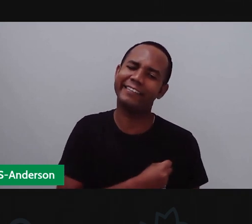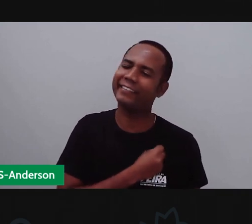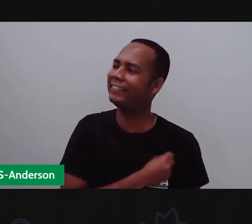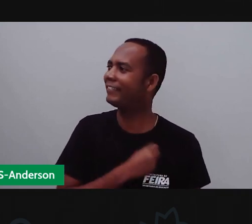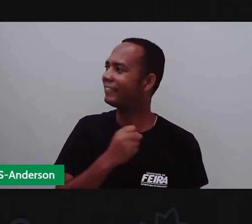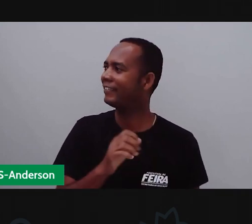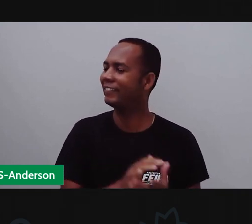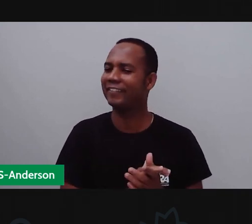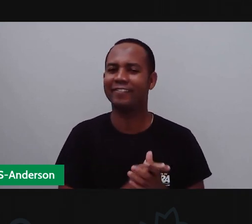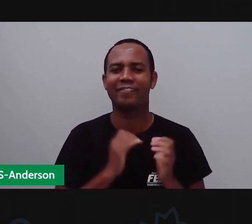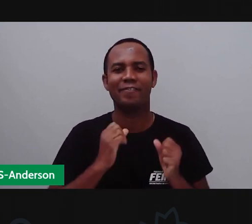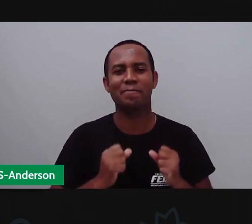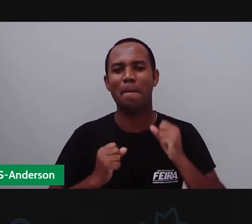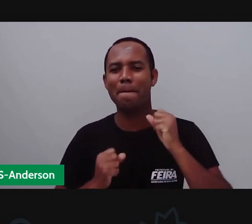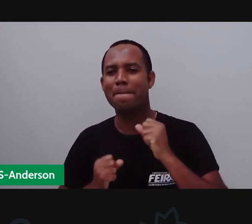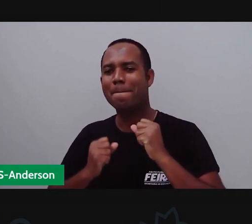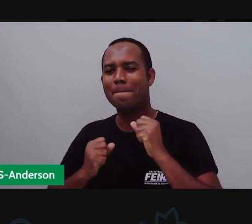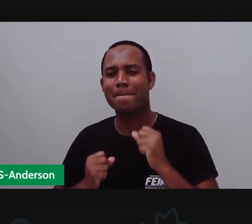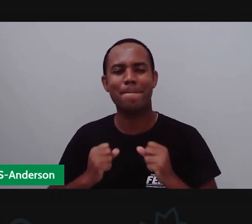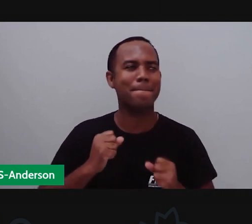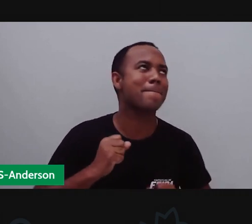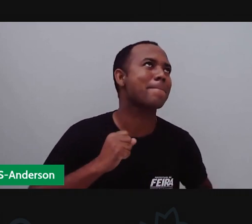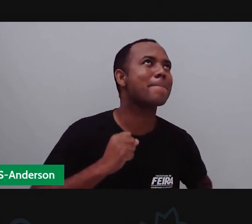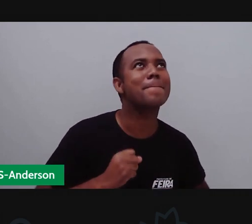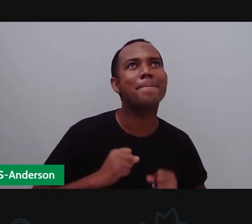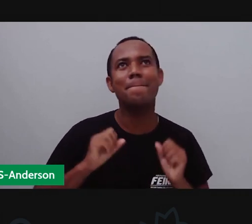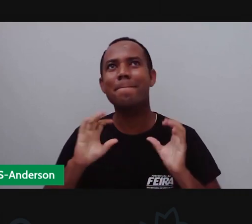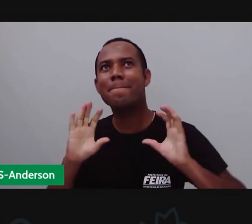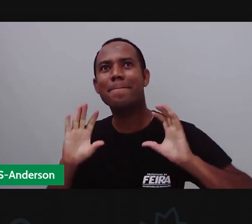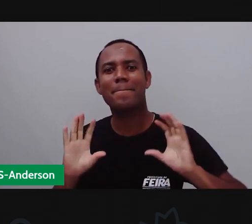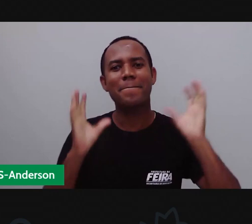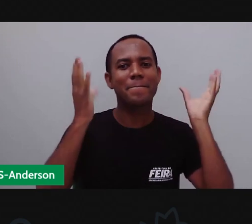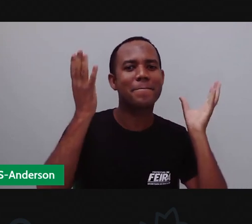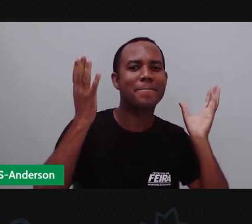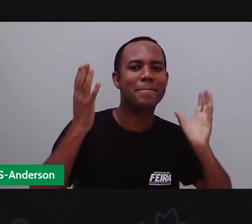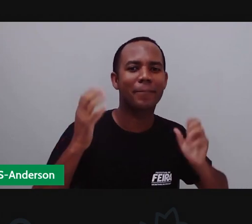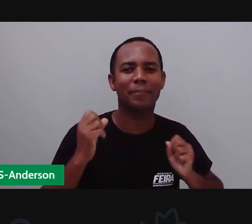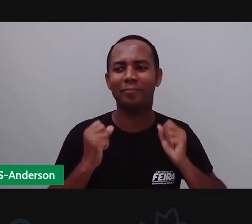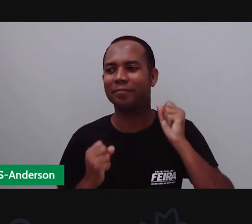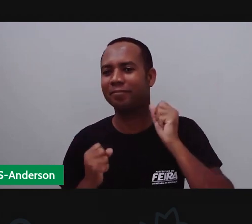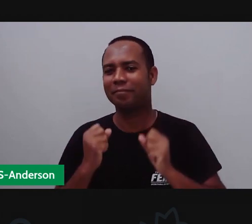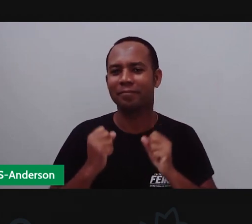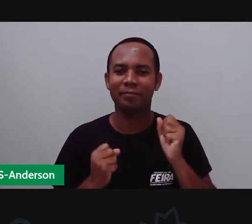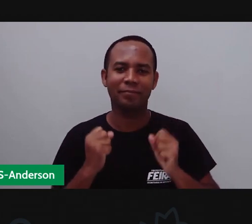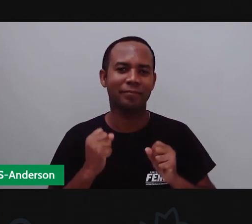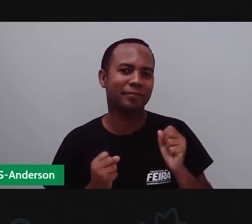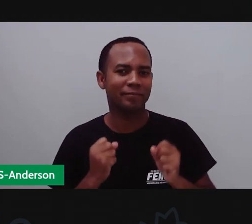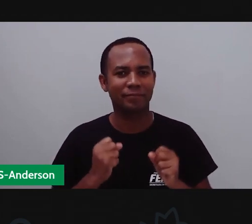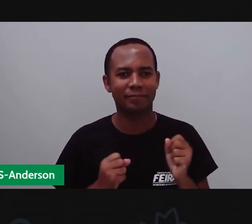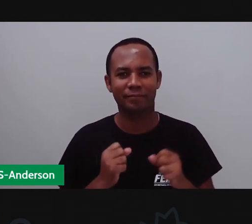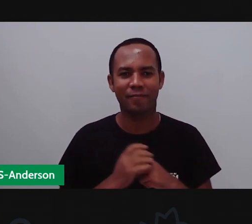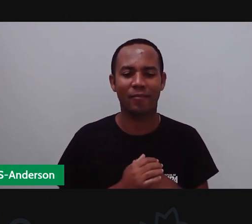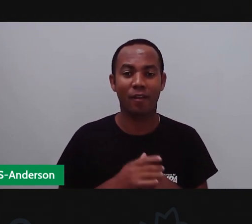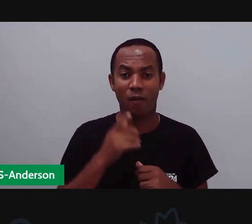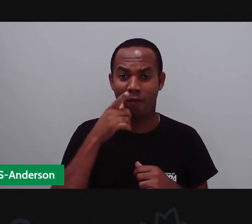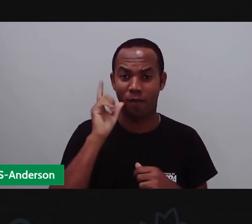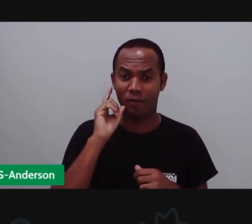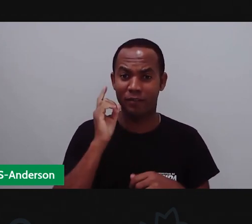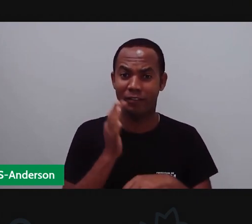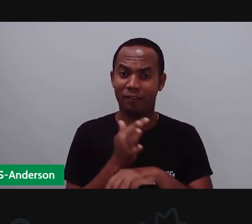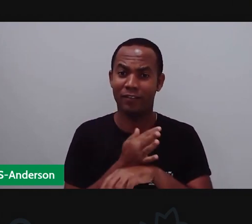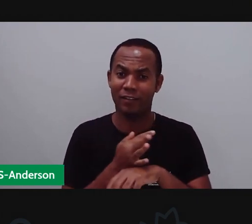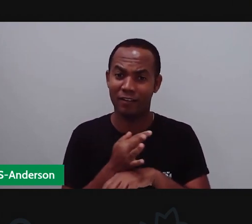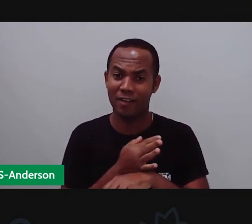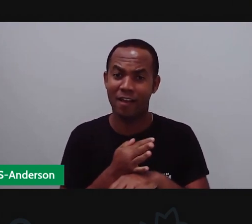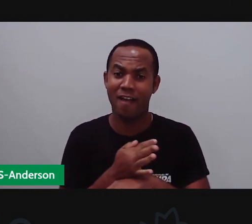Sextou com um S de saudade! E ontem foi feriado, Andressa. A galera